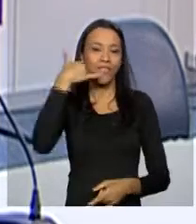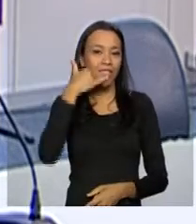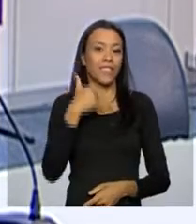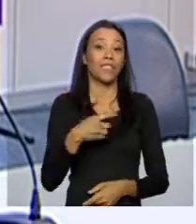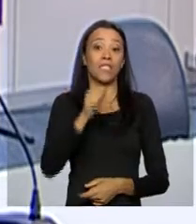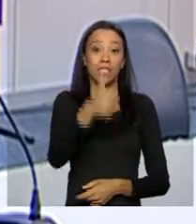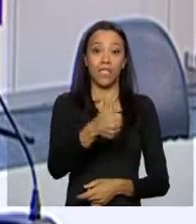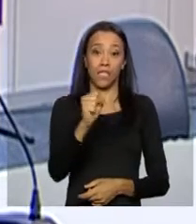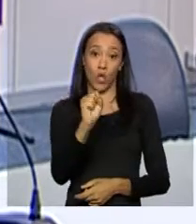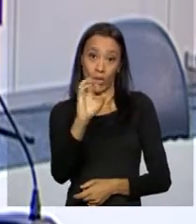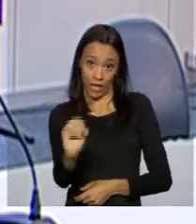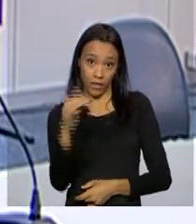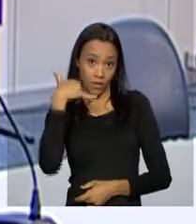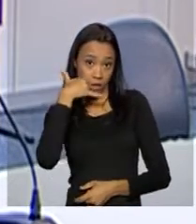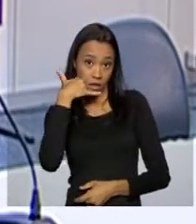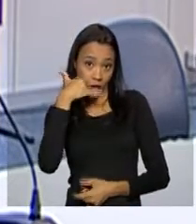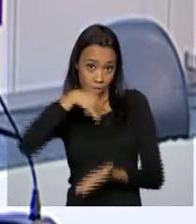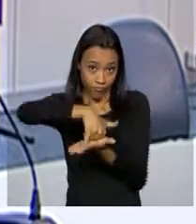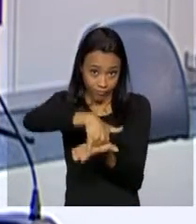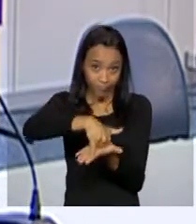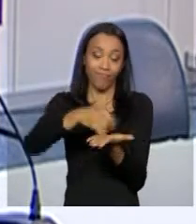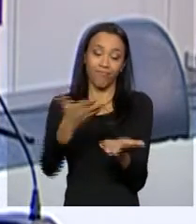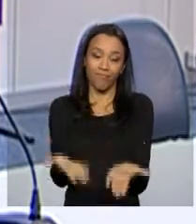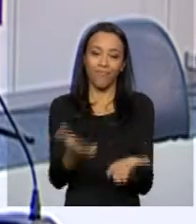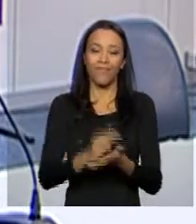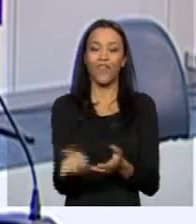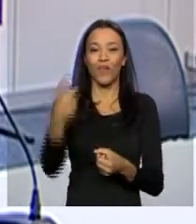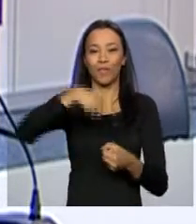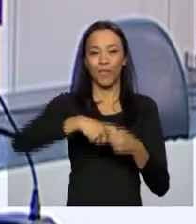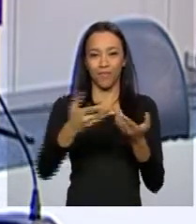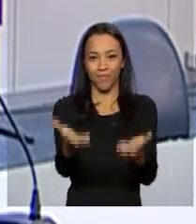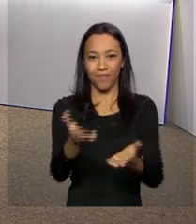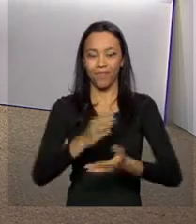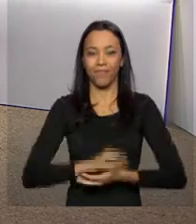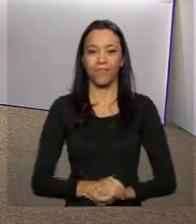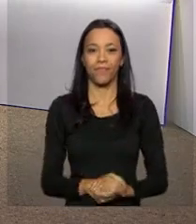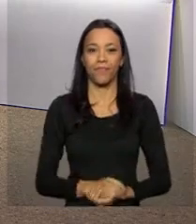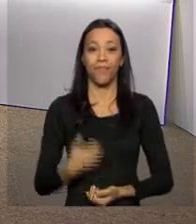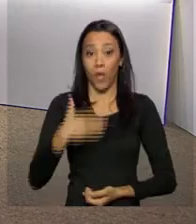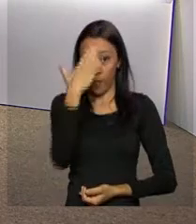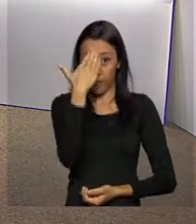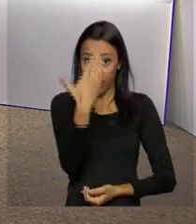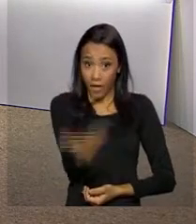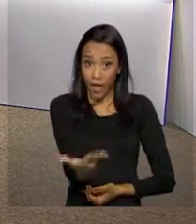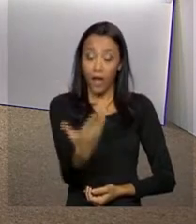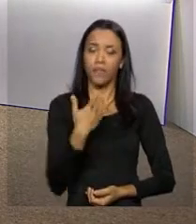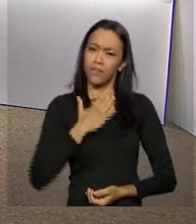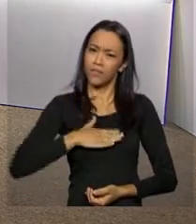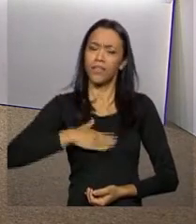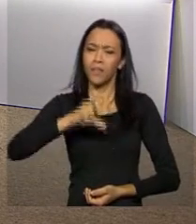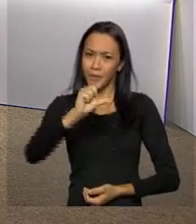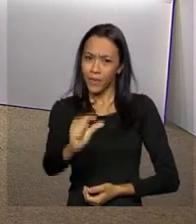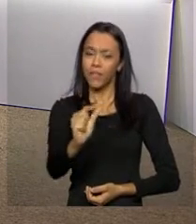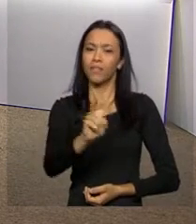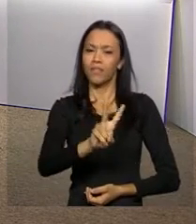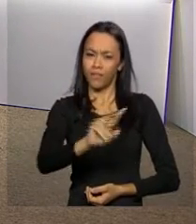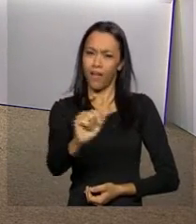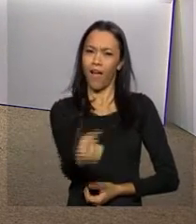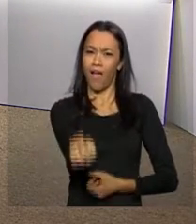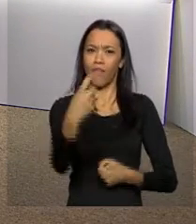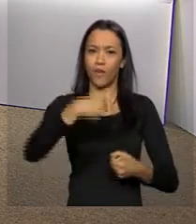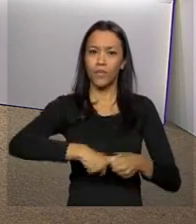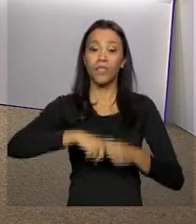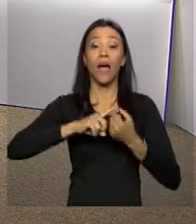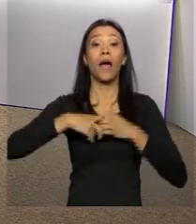180, a Central de Atendimento à Mulher. Voltamos com você. Luana, muito obrigado. Daqui a pouquinho a gente volta com a